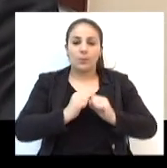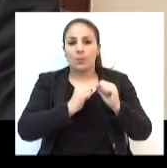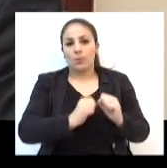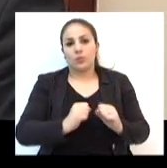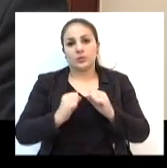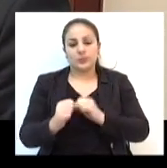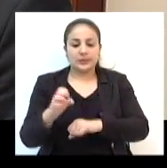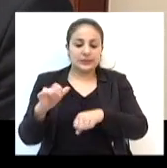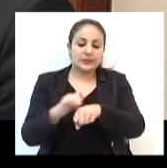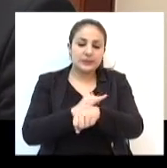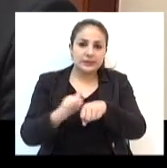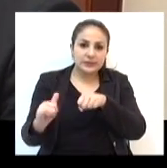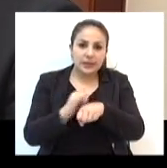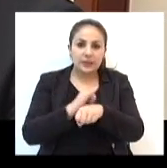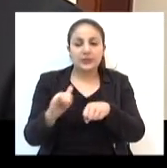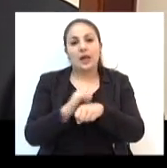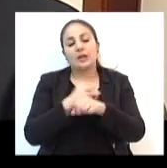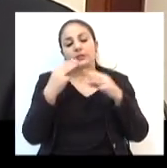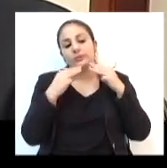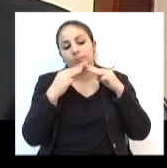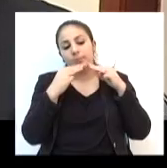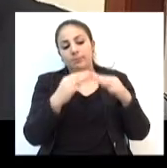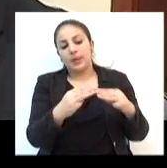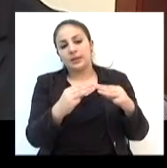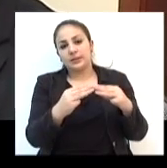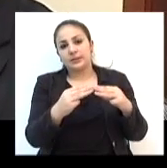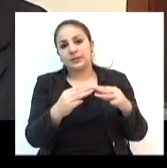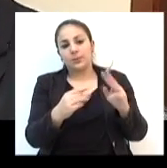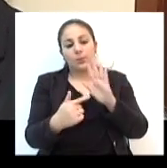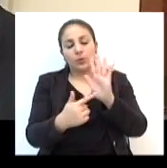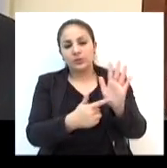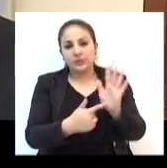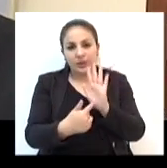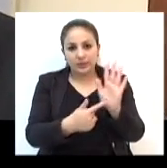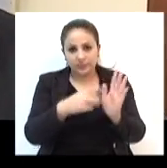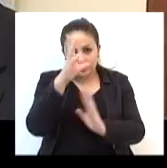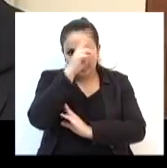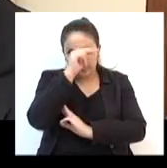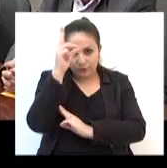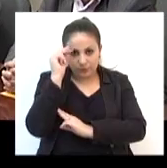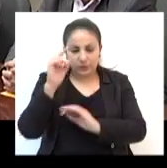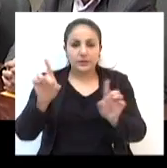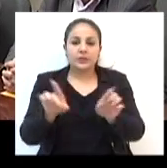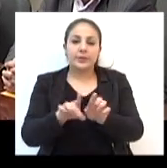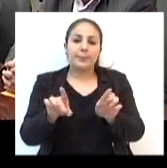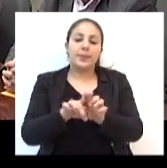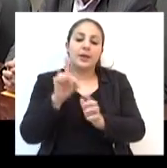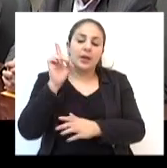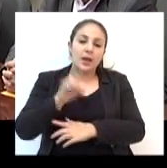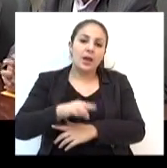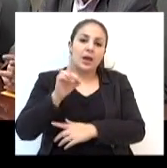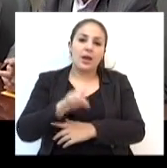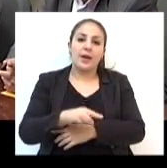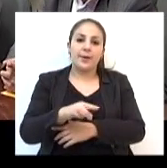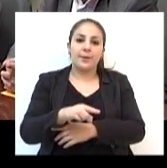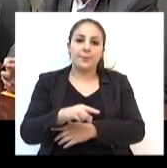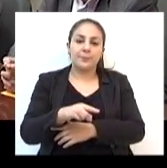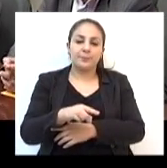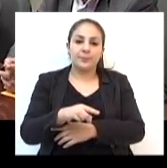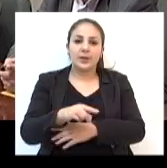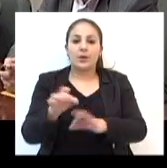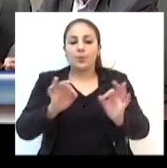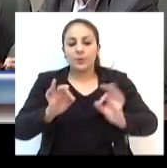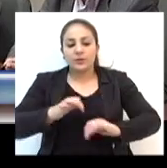possibilidades, as estratégias, as metas apresentadas pelo Poder Executivo. É um plano que vai trabalhar o ensino